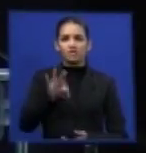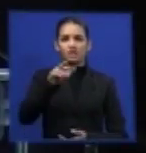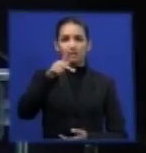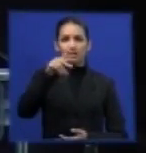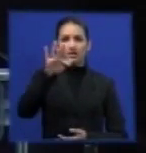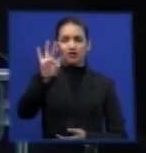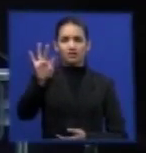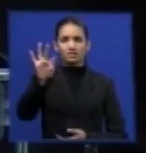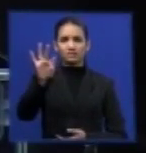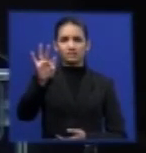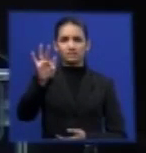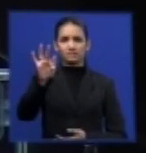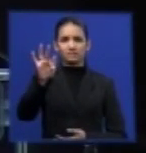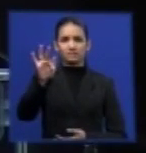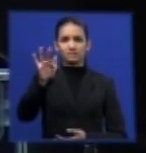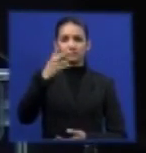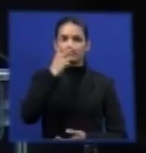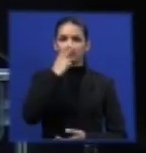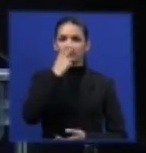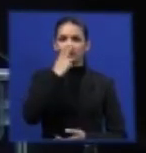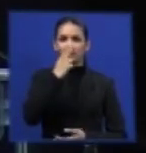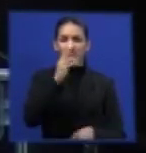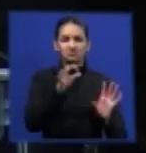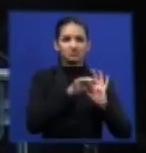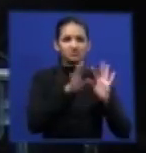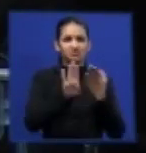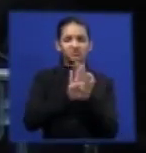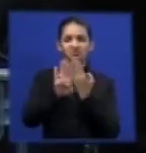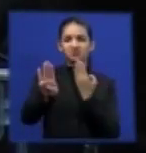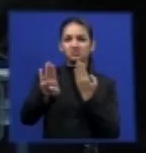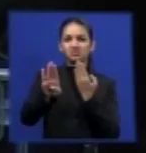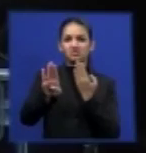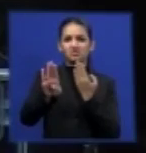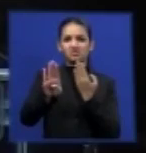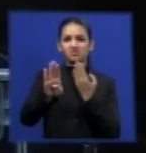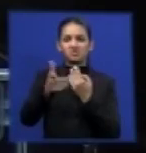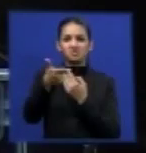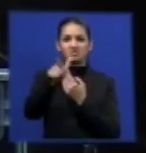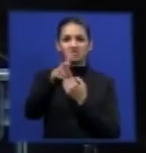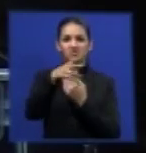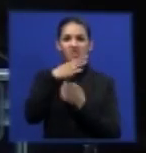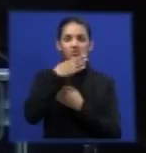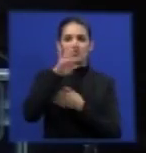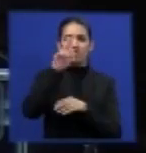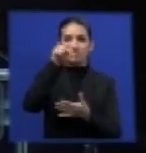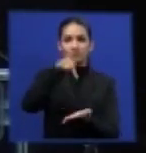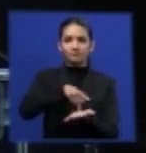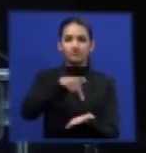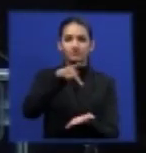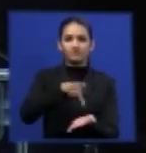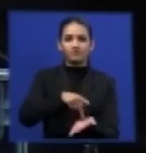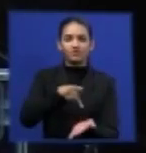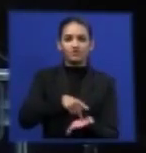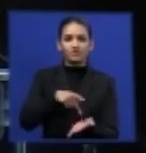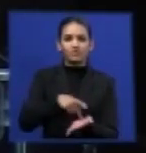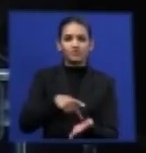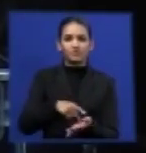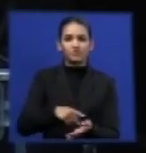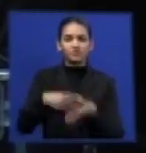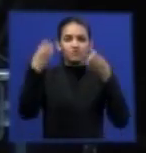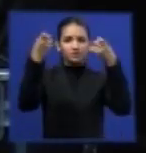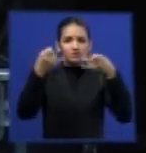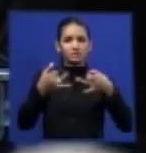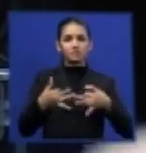se afastou da verdadeira, do verdadeiro preceito constitucional,